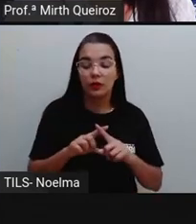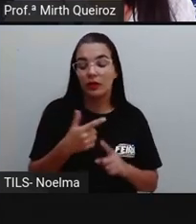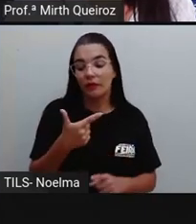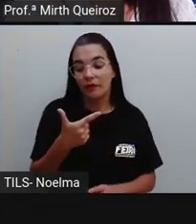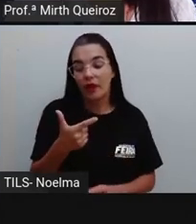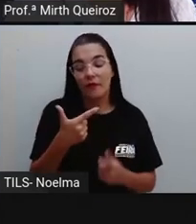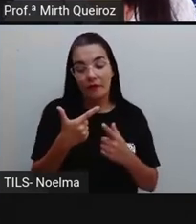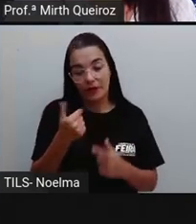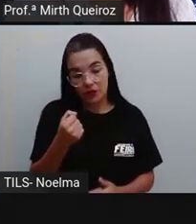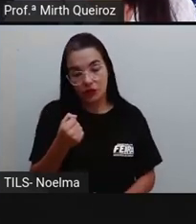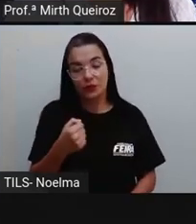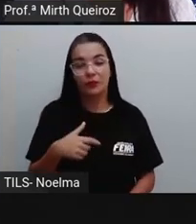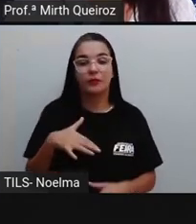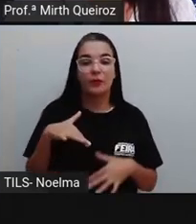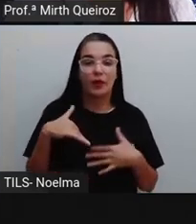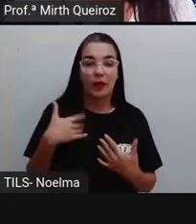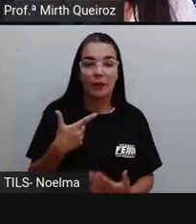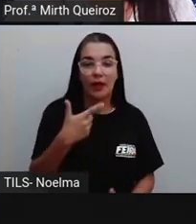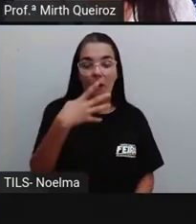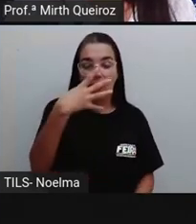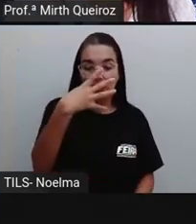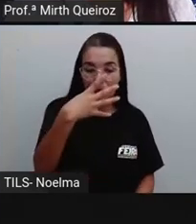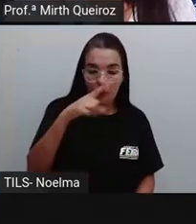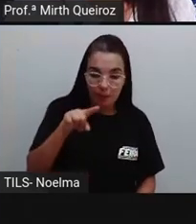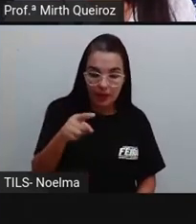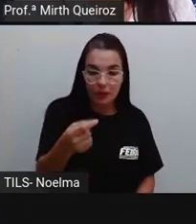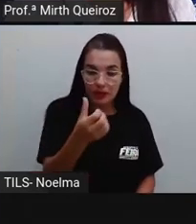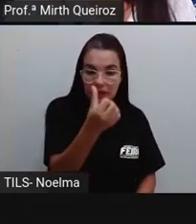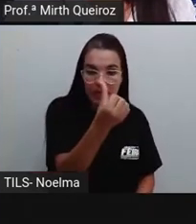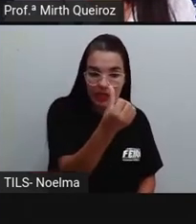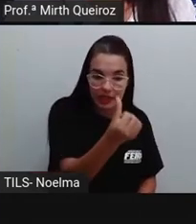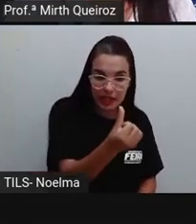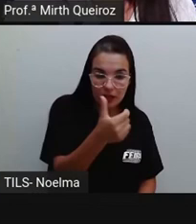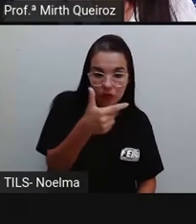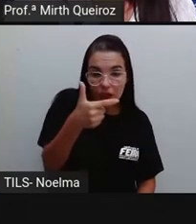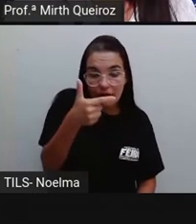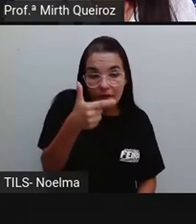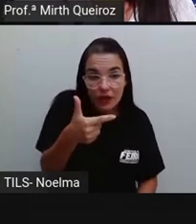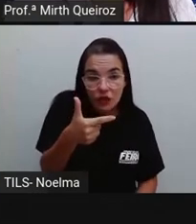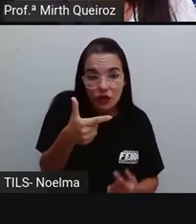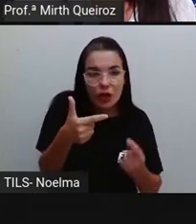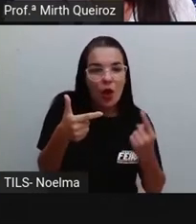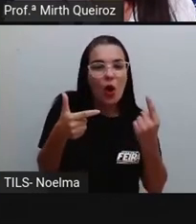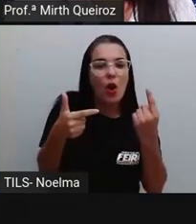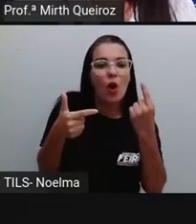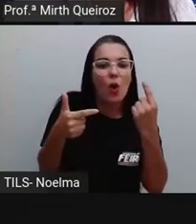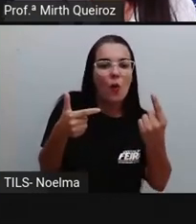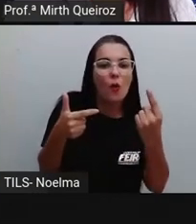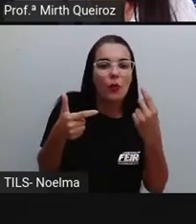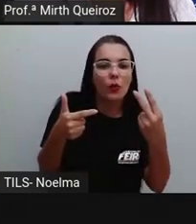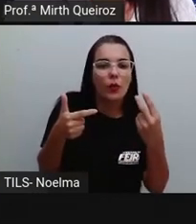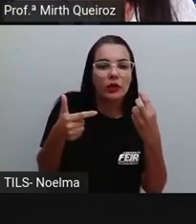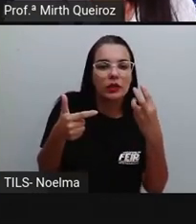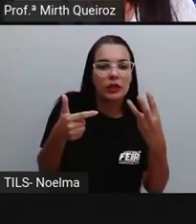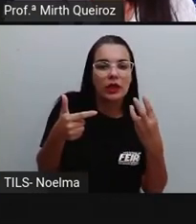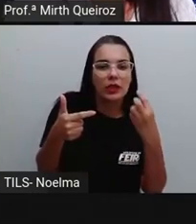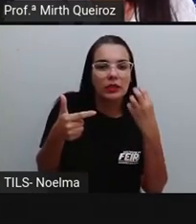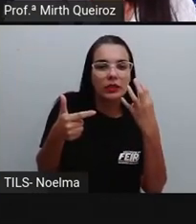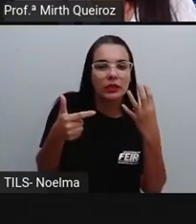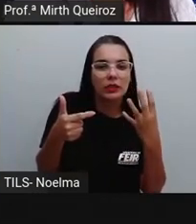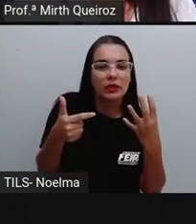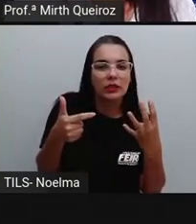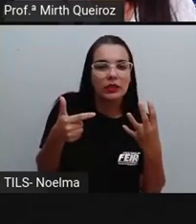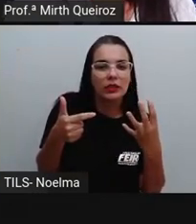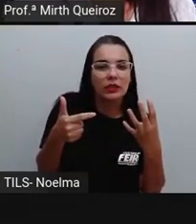temos aqui vinte, né? Então, quatro mil, seiscentos e vinte. E quantas unidades? Uma,